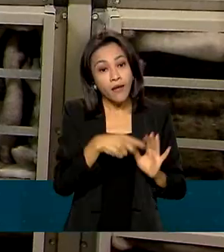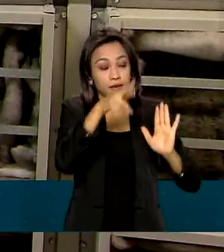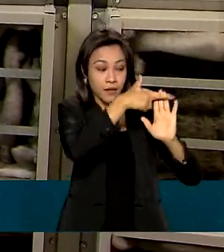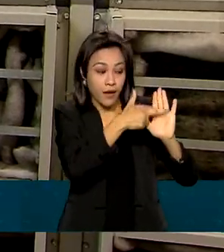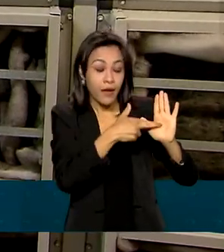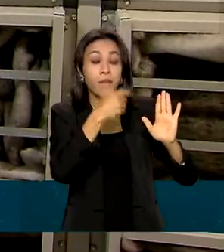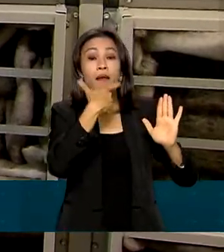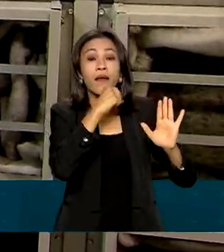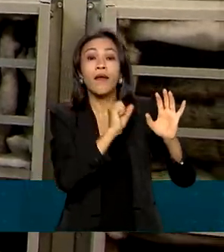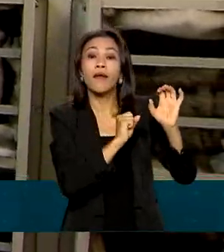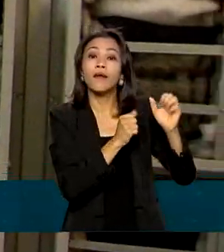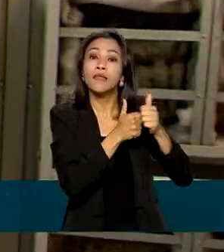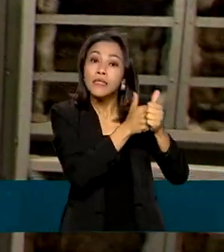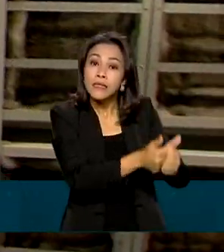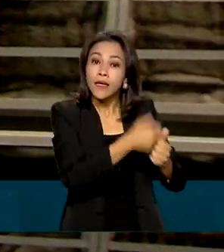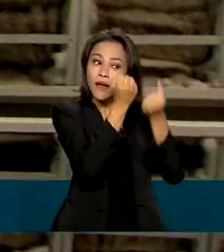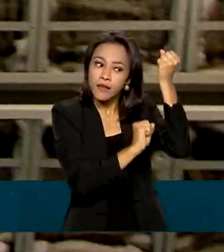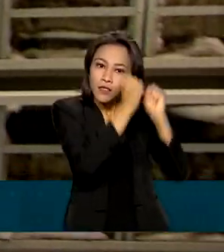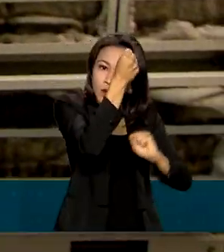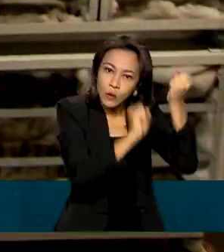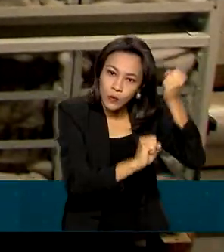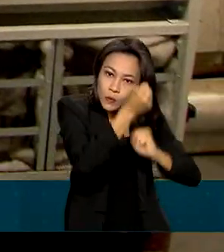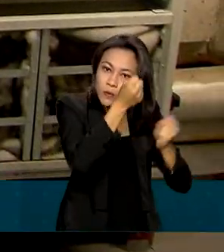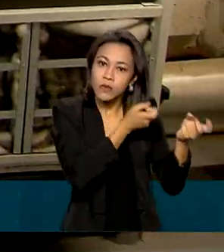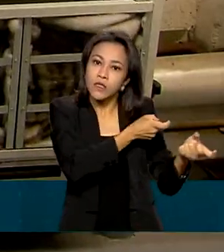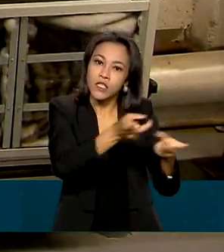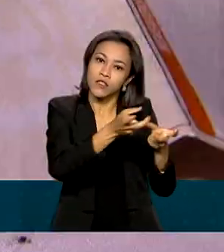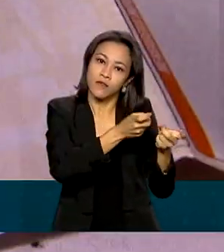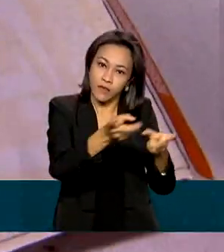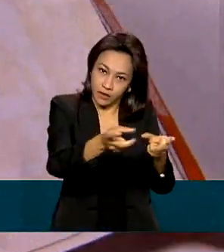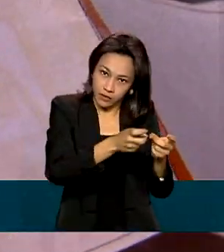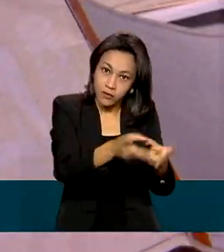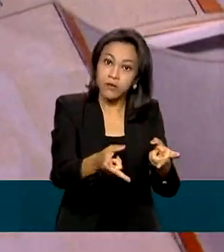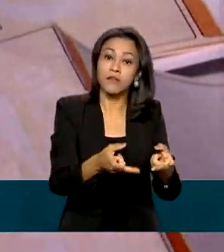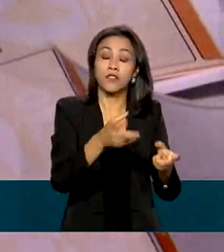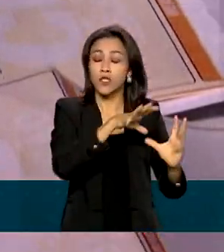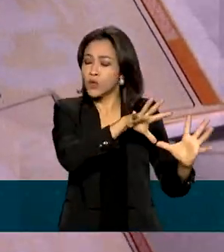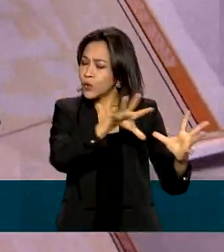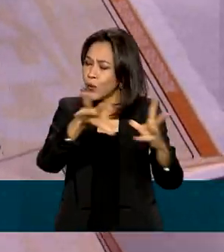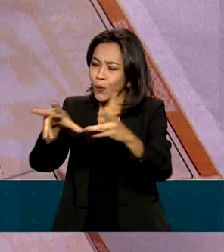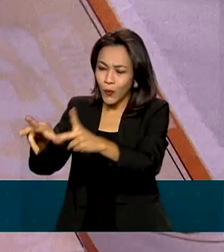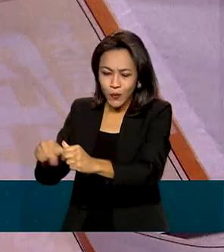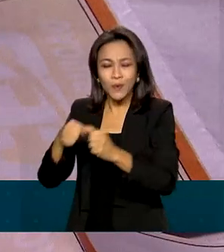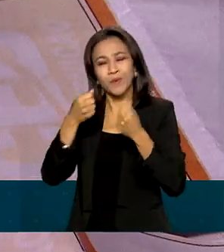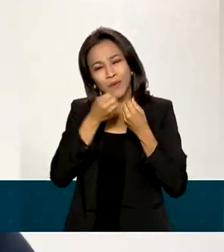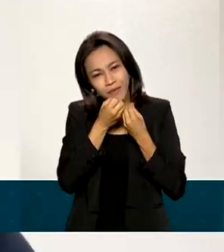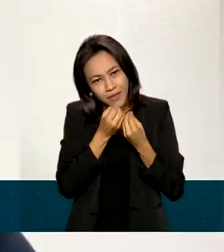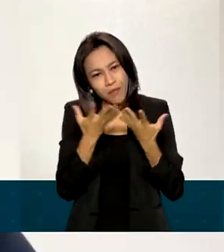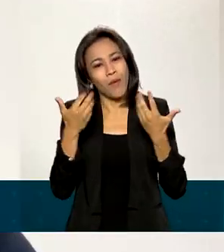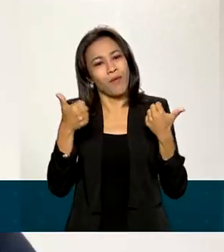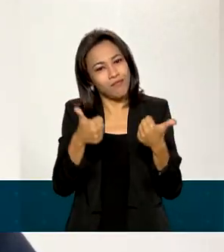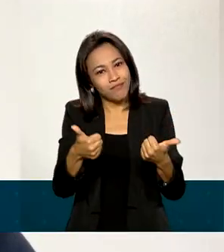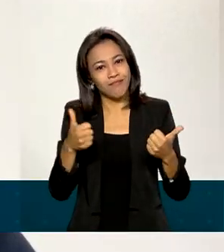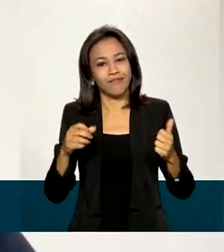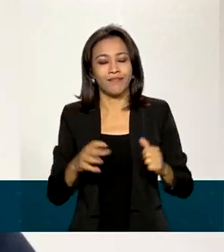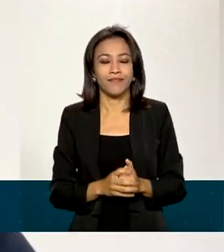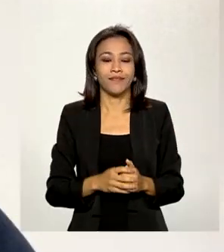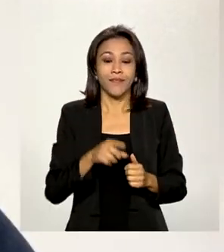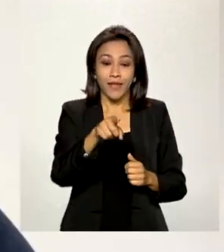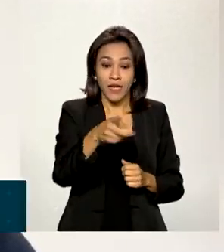fabricantes e vendedores de condicionadores de ar. E, no fim, todo mundo sai ganhando. Os benefícios